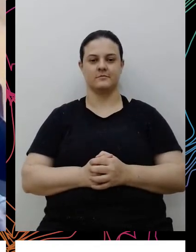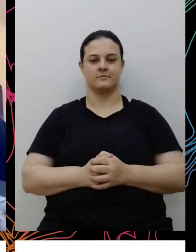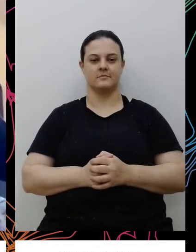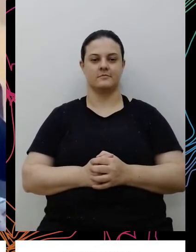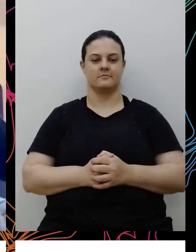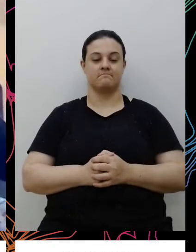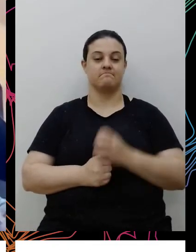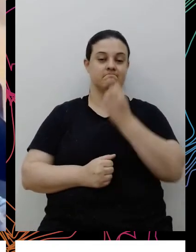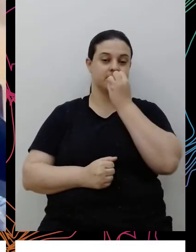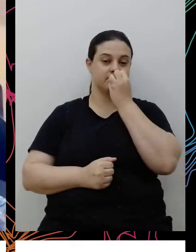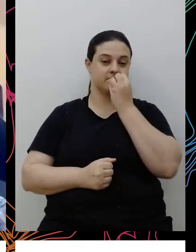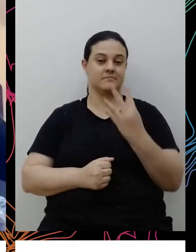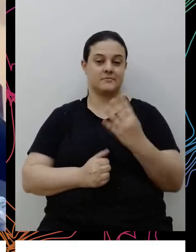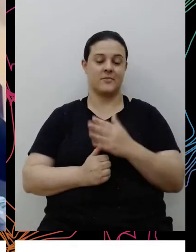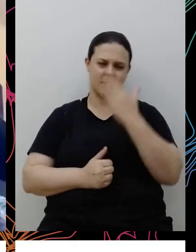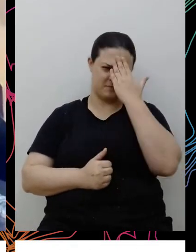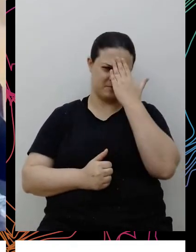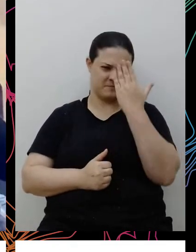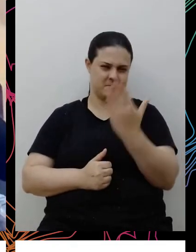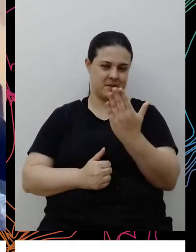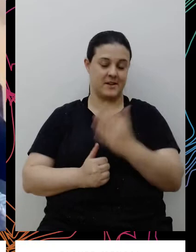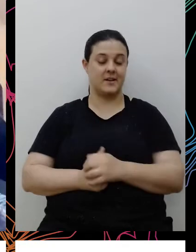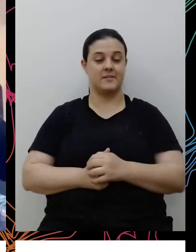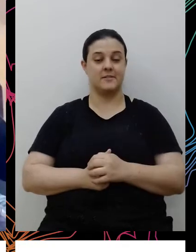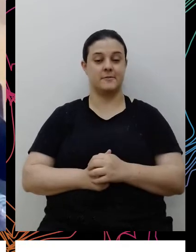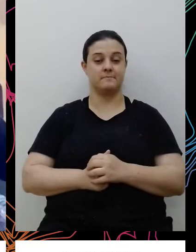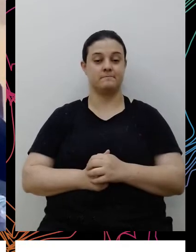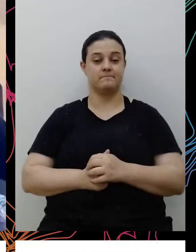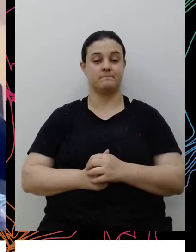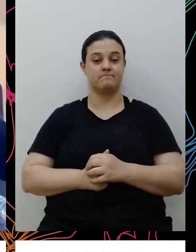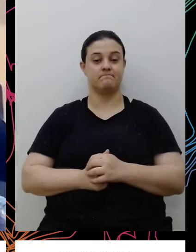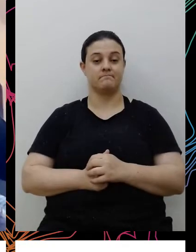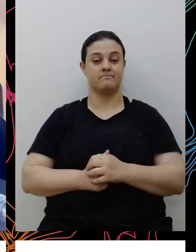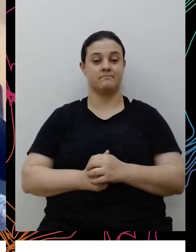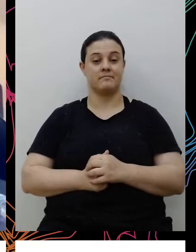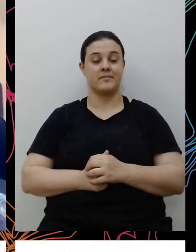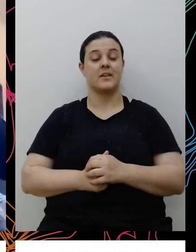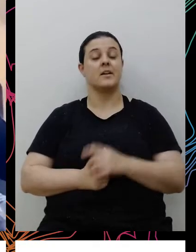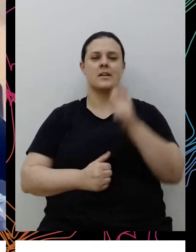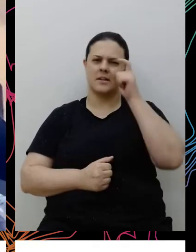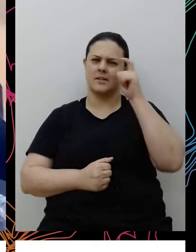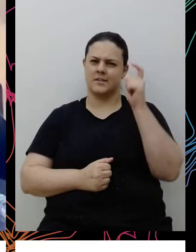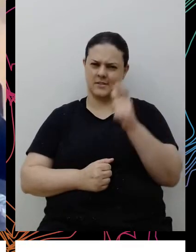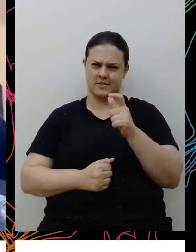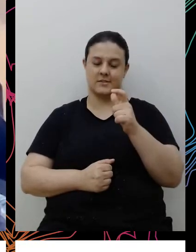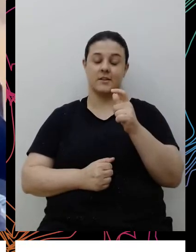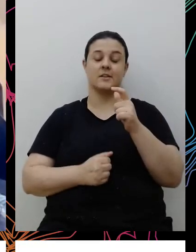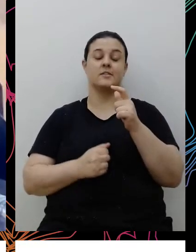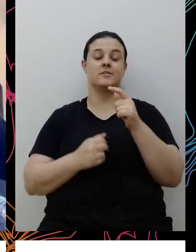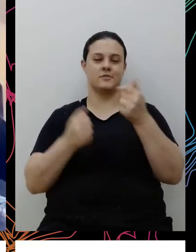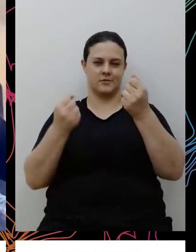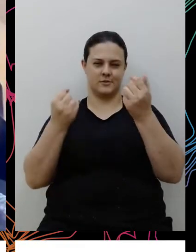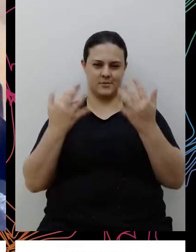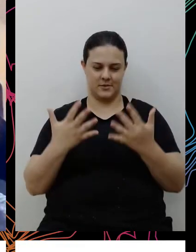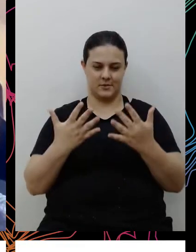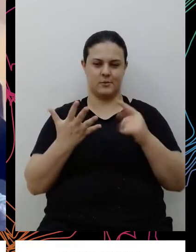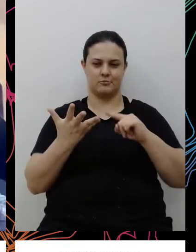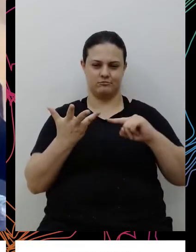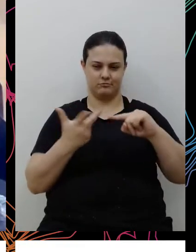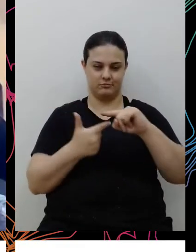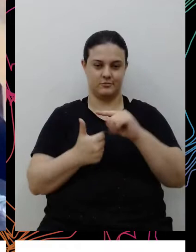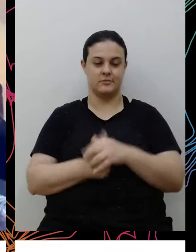Muito bom, Scarlett, obrigada por compartilhar. Acho muito interessante a perspectiva, né, que você coloca